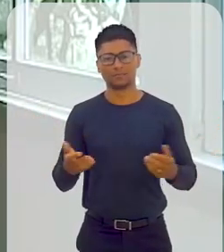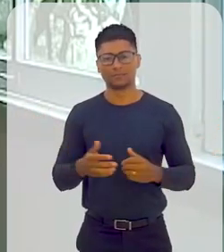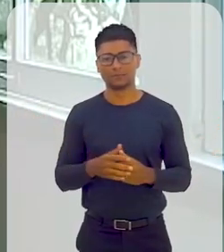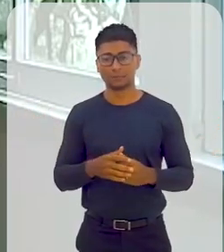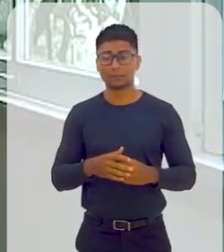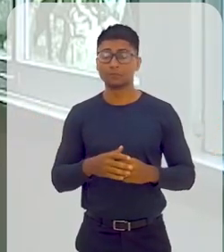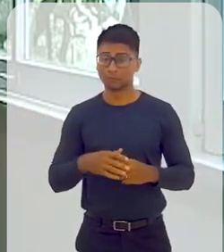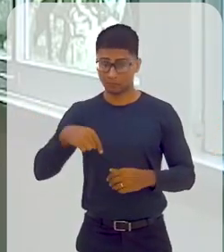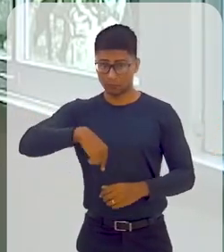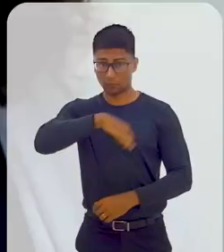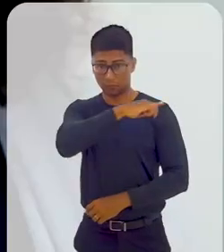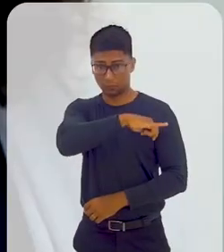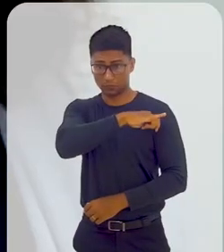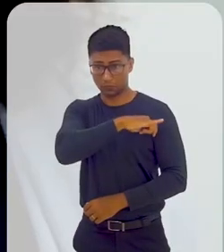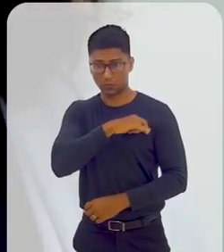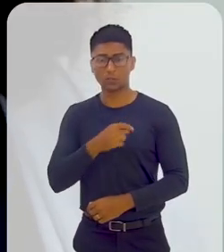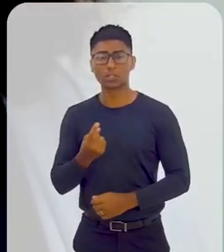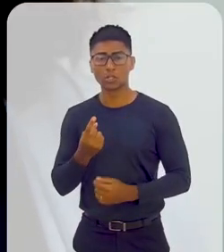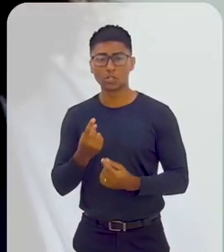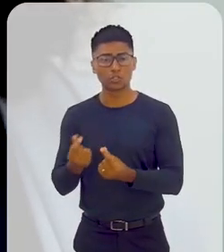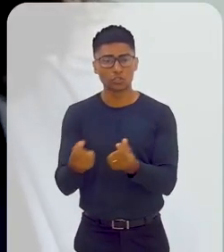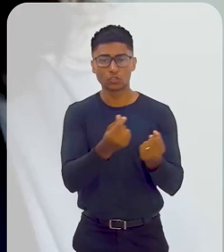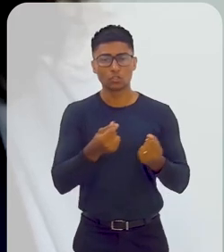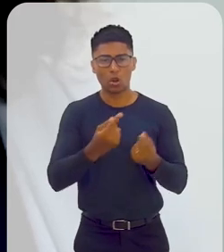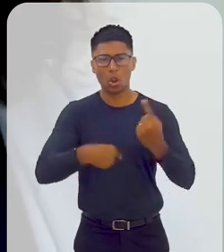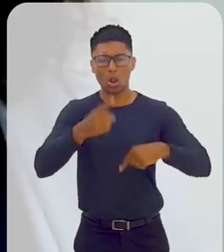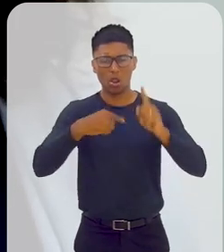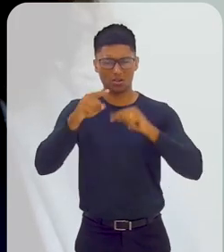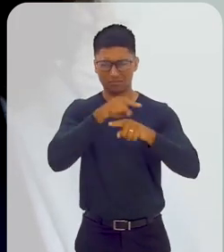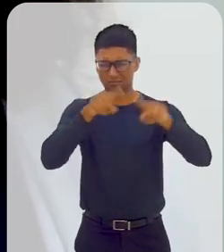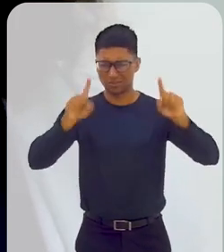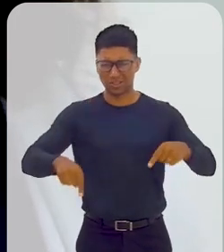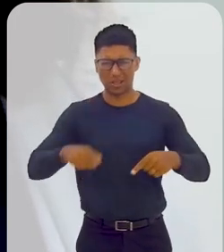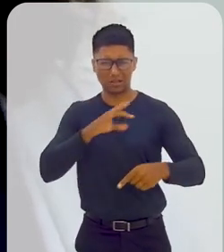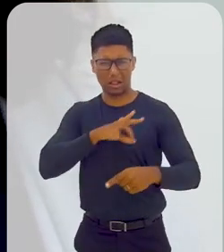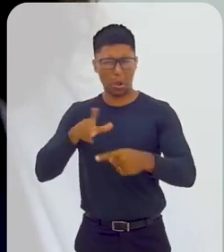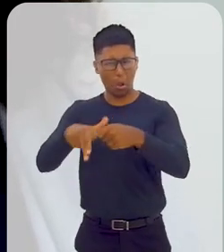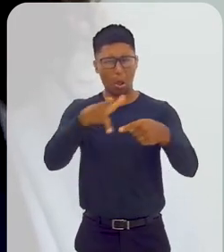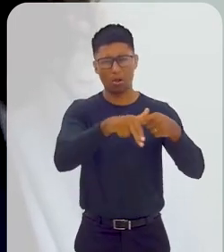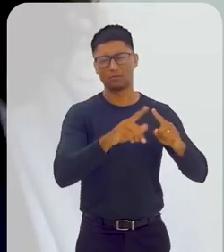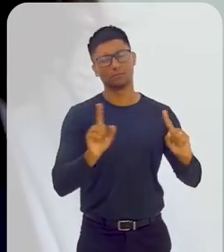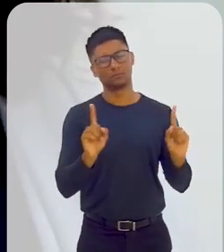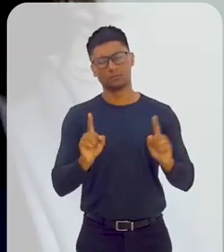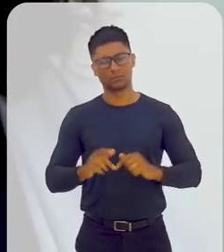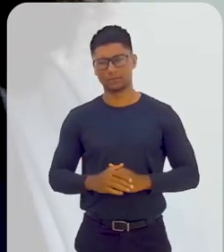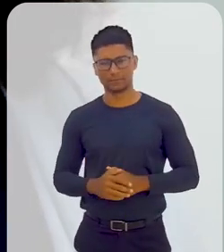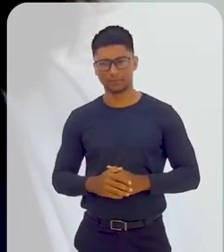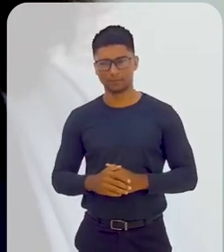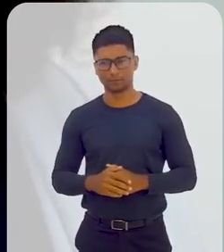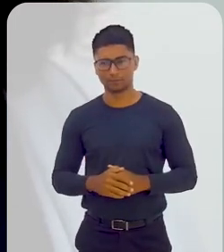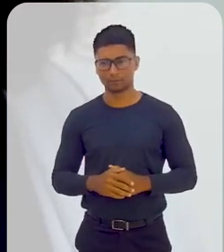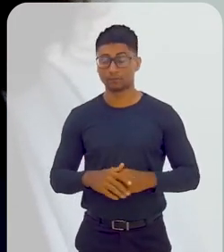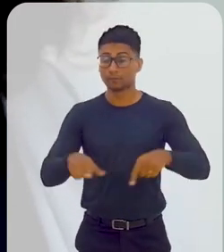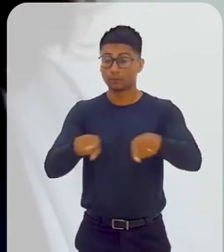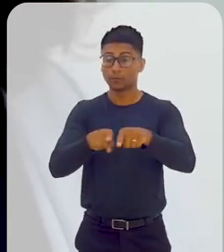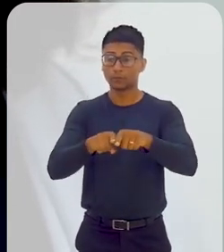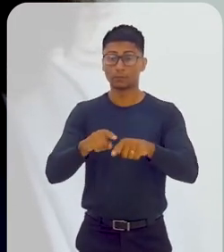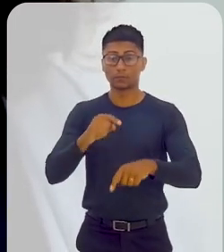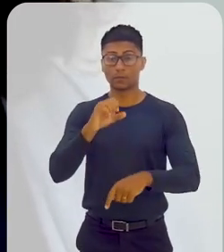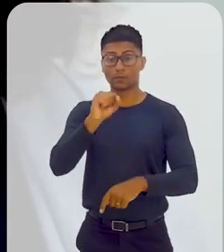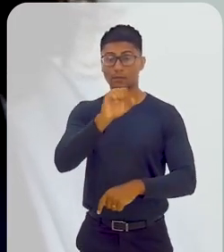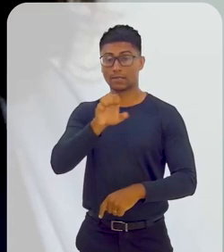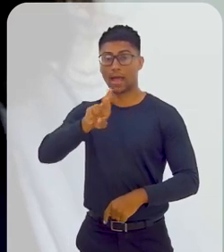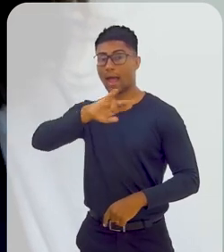distribuidor. Isso não leva a nada. Que outras atividades a CERJ promove com constância e que são importantes e que podem ser... Estão